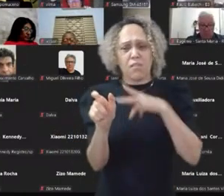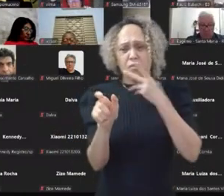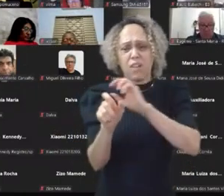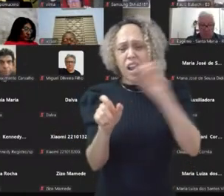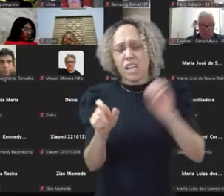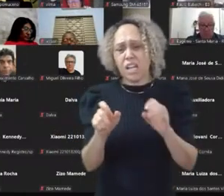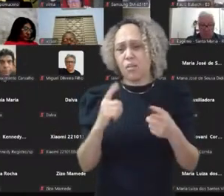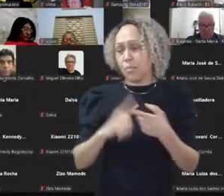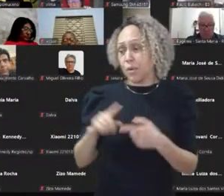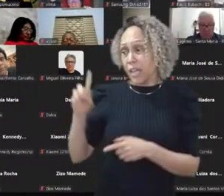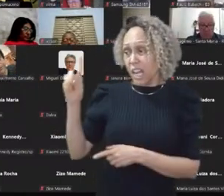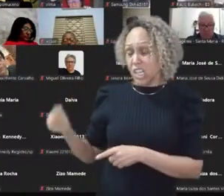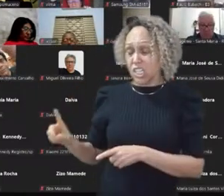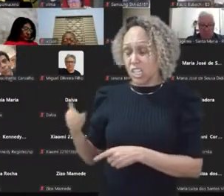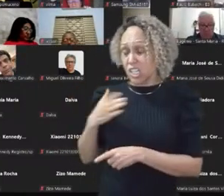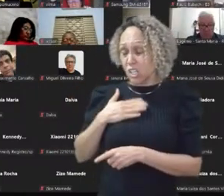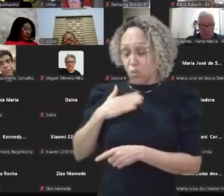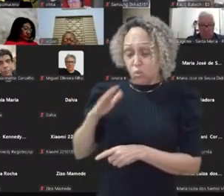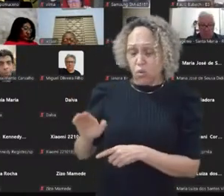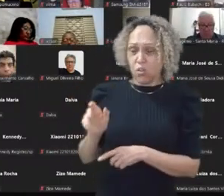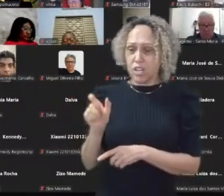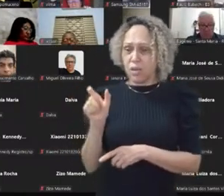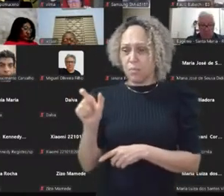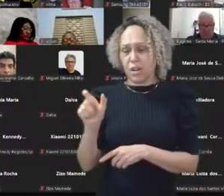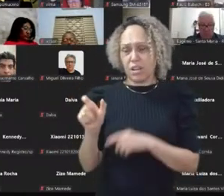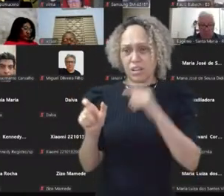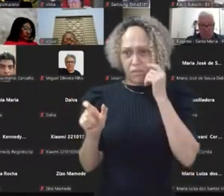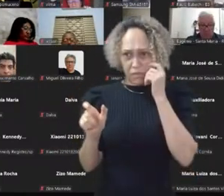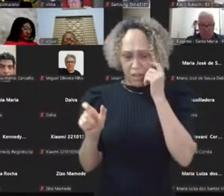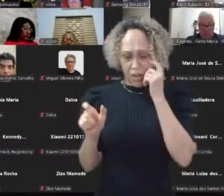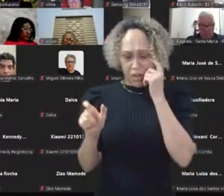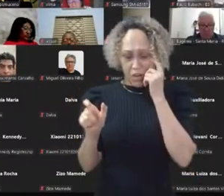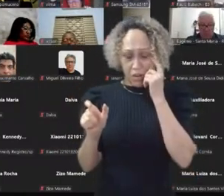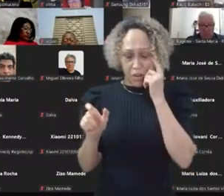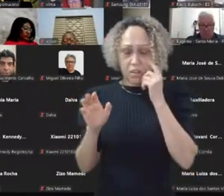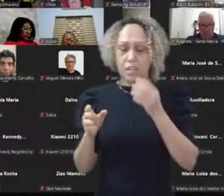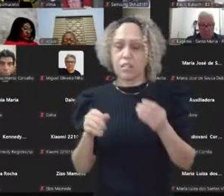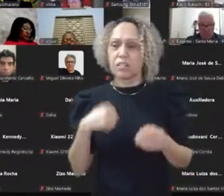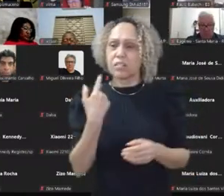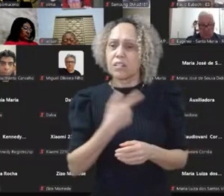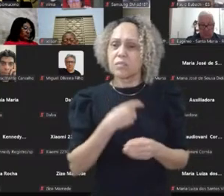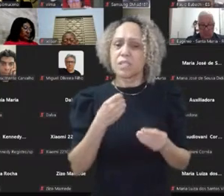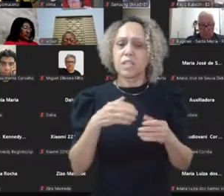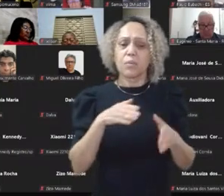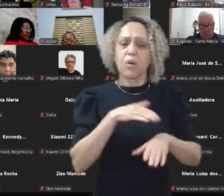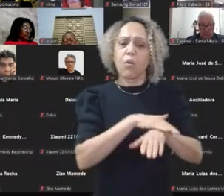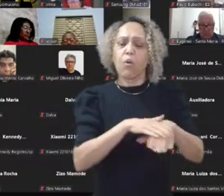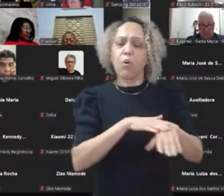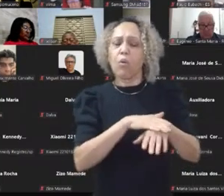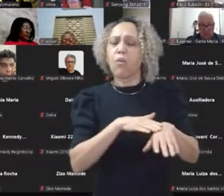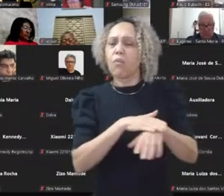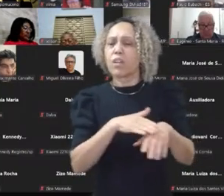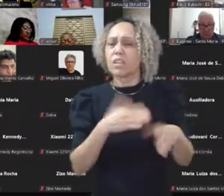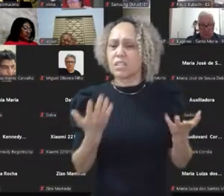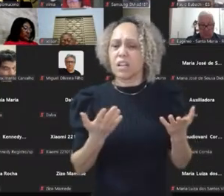sabe quem é de Congresso. É uma nomenclatura do Congresso. Por que, para falar com o povo, nós vamos utilizar essas expressões?